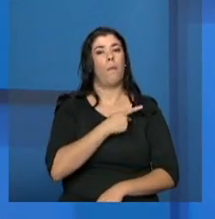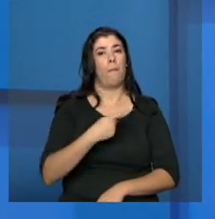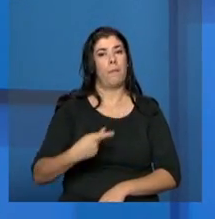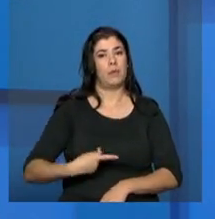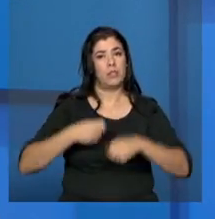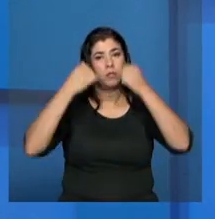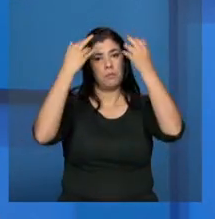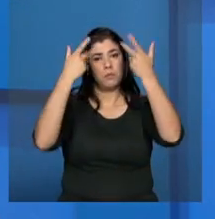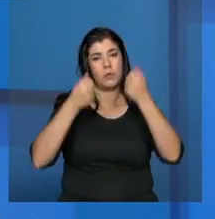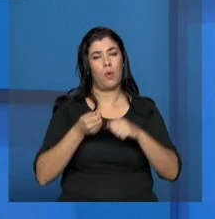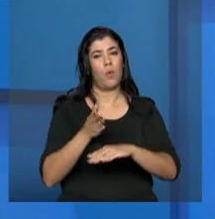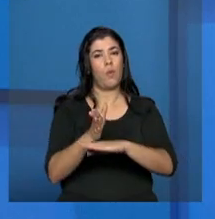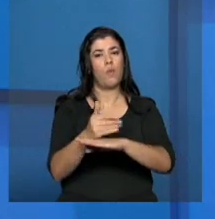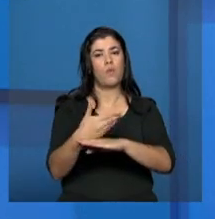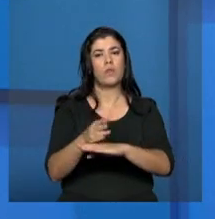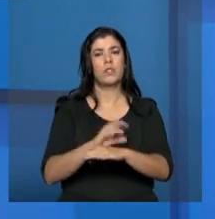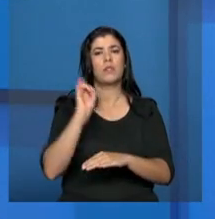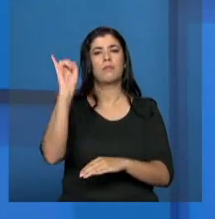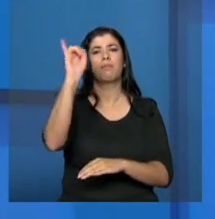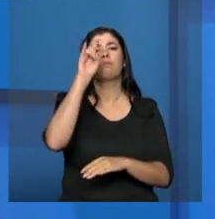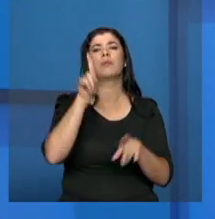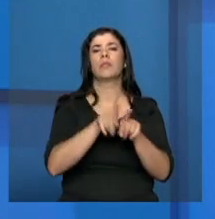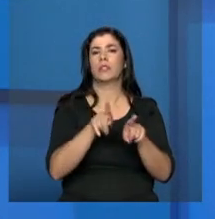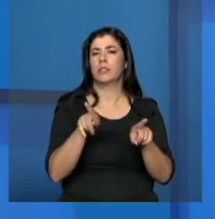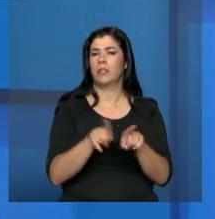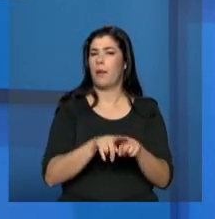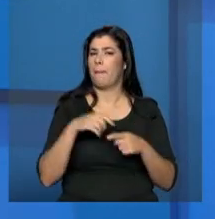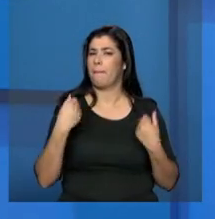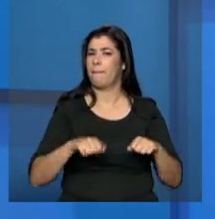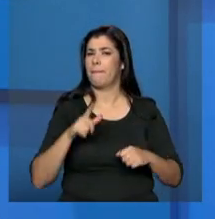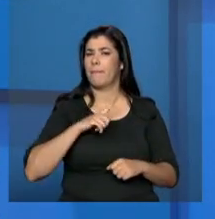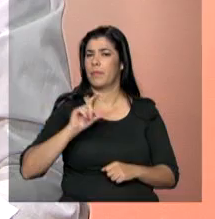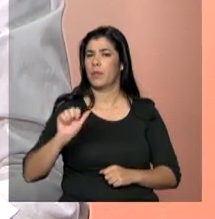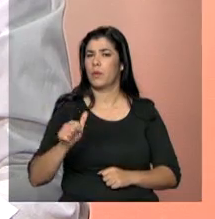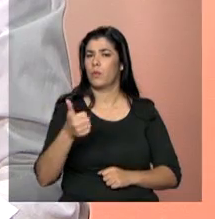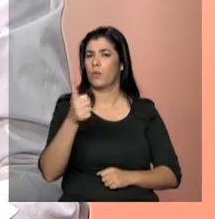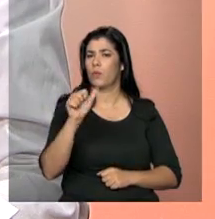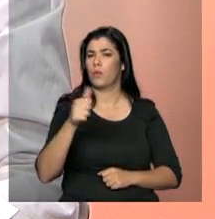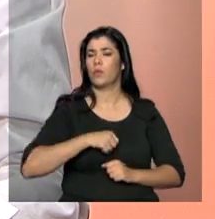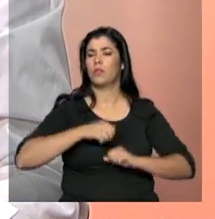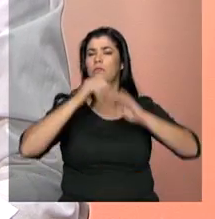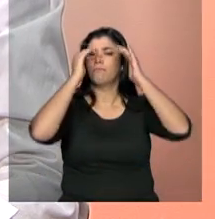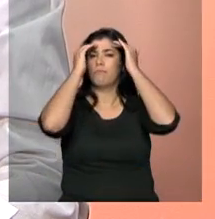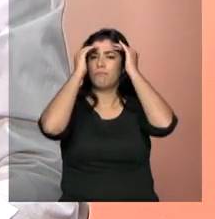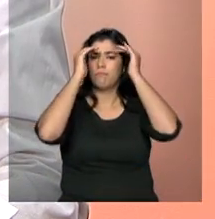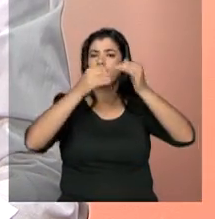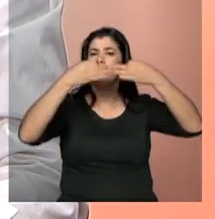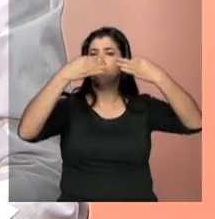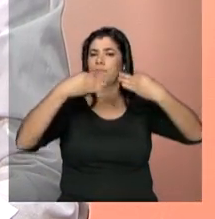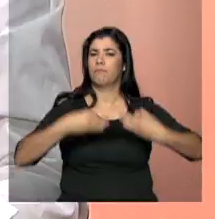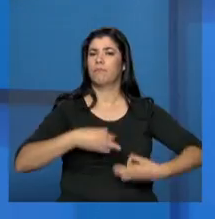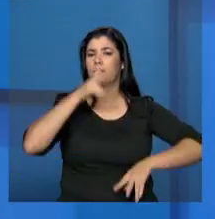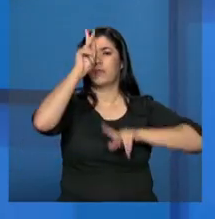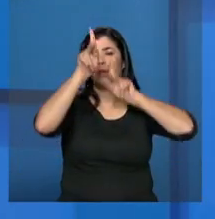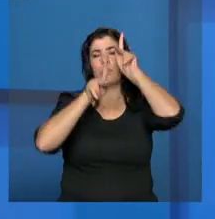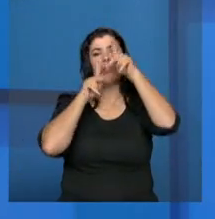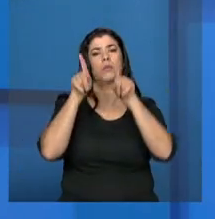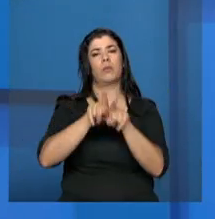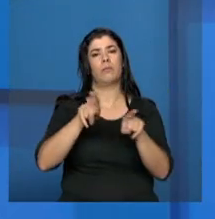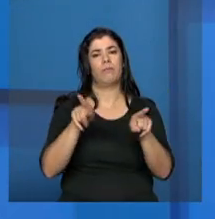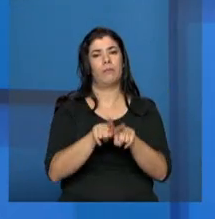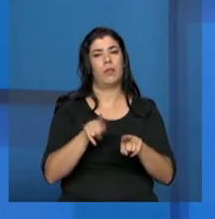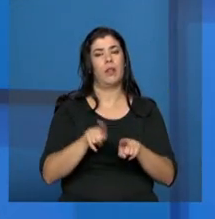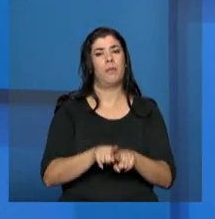é um aspecto importante. A conferência tem que ter qualidade, ela tem que ter respeito à sua população, então a